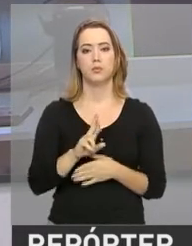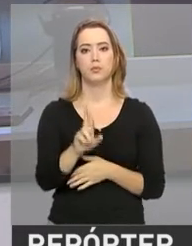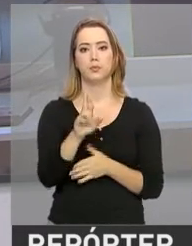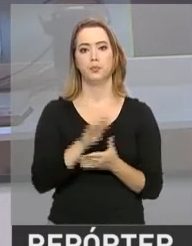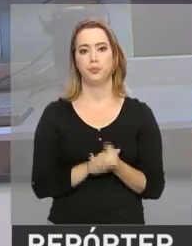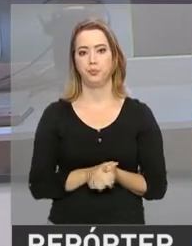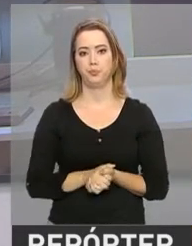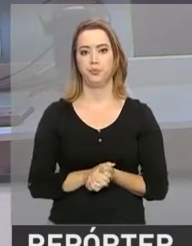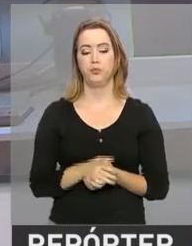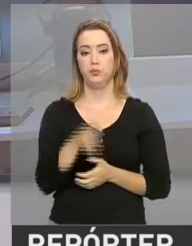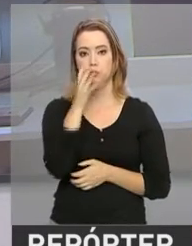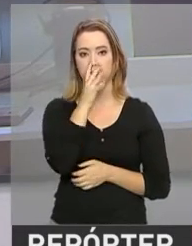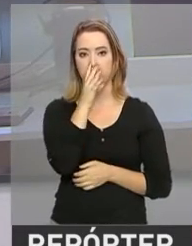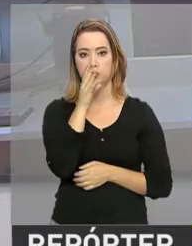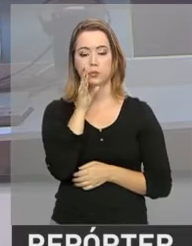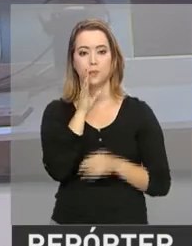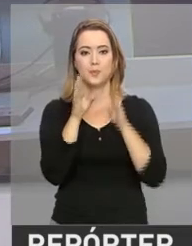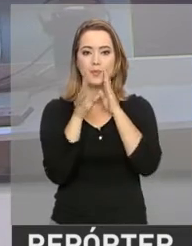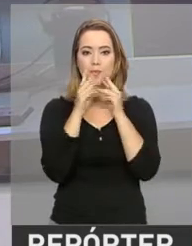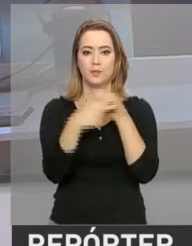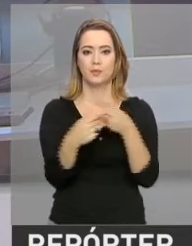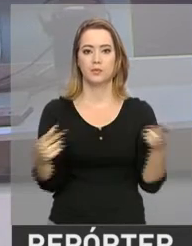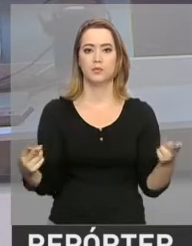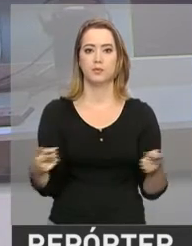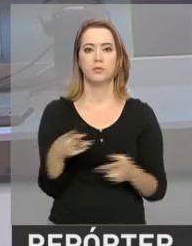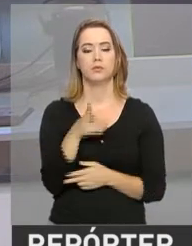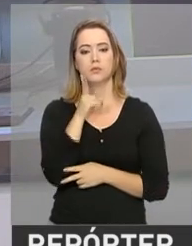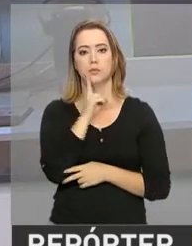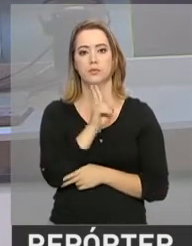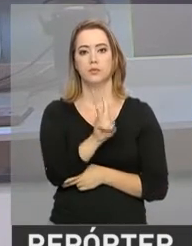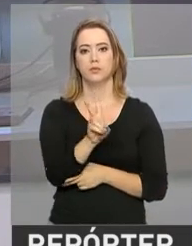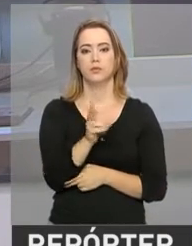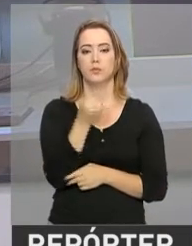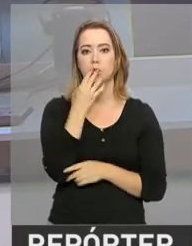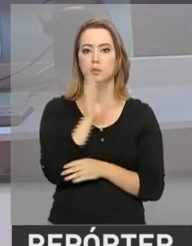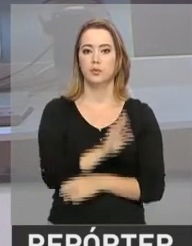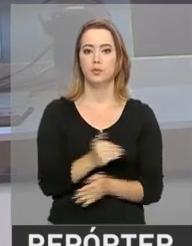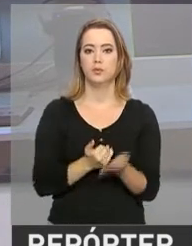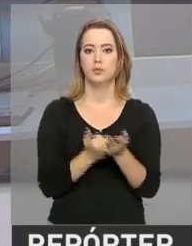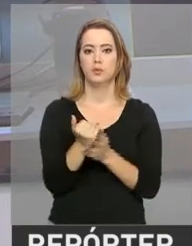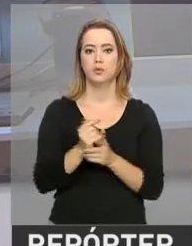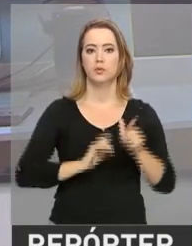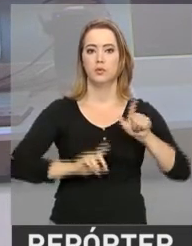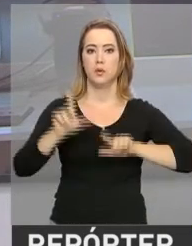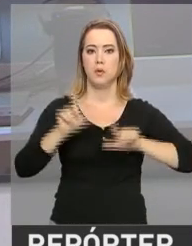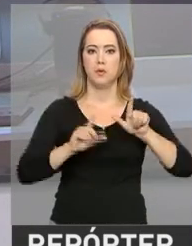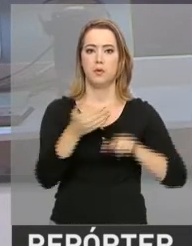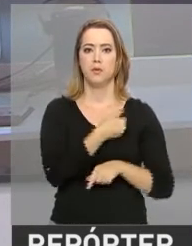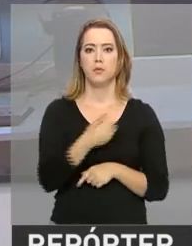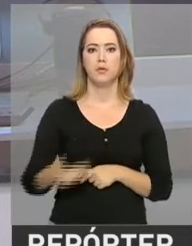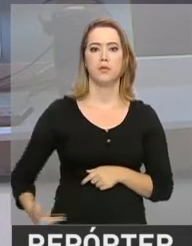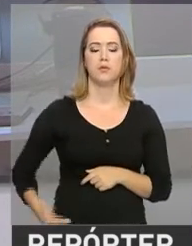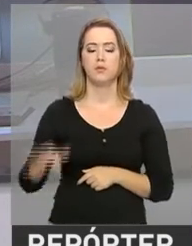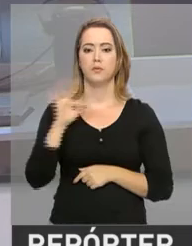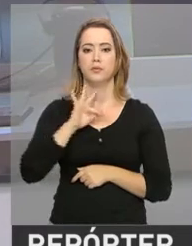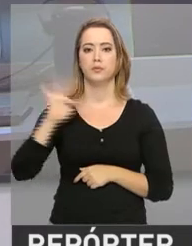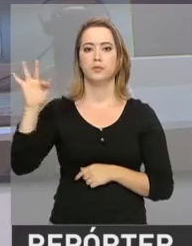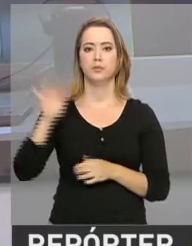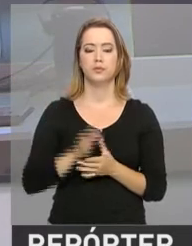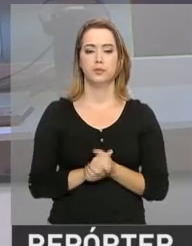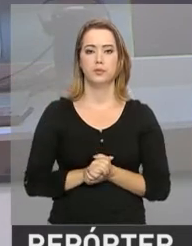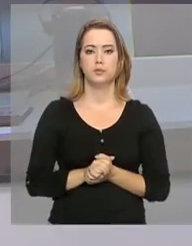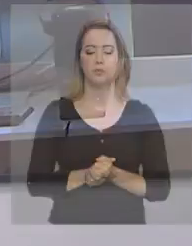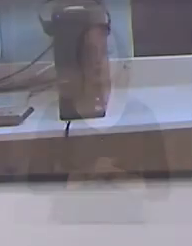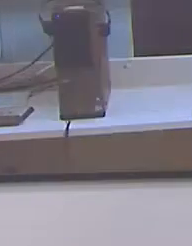Repórter NBR. Acompanhe também as novidades pelas nossas redes sociais. Uma boa tarde para você e continue com a gente. NBR, a TV do Governo